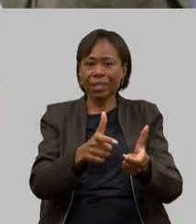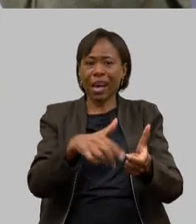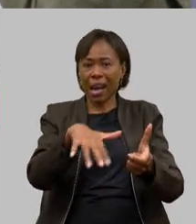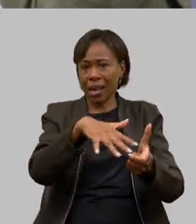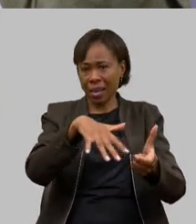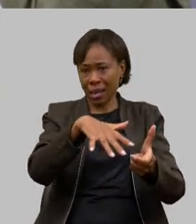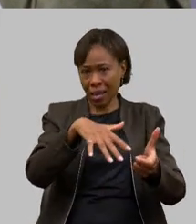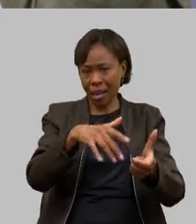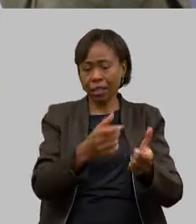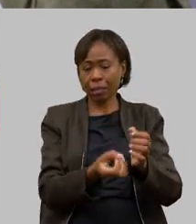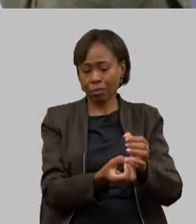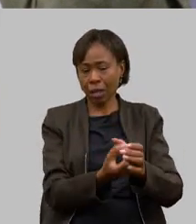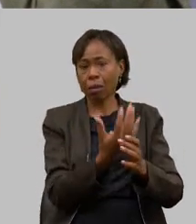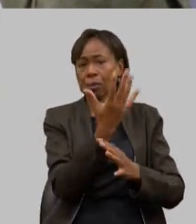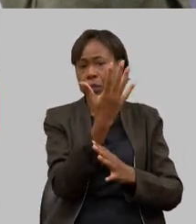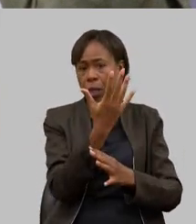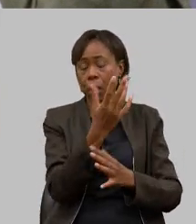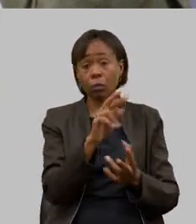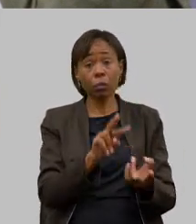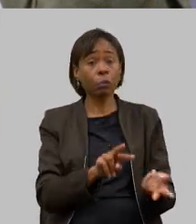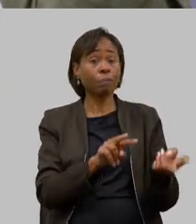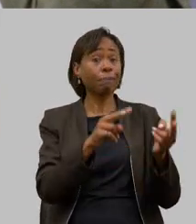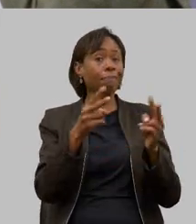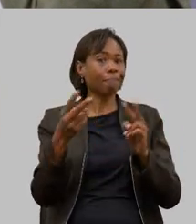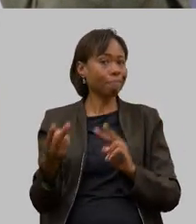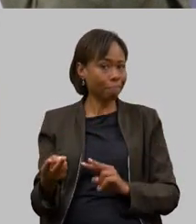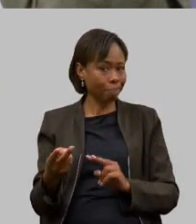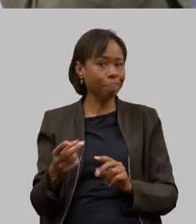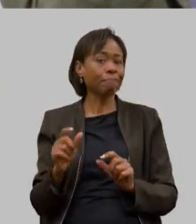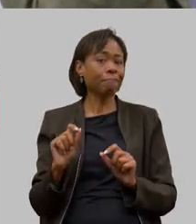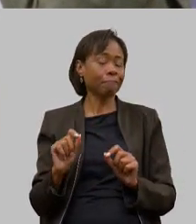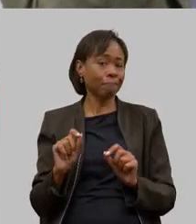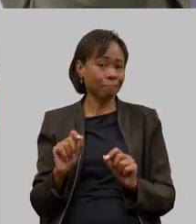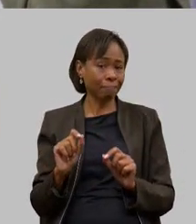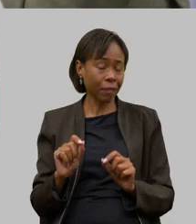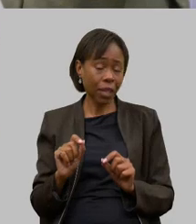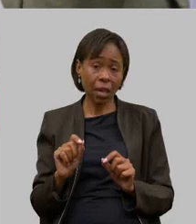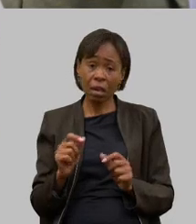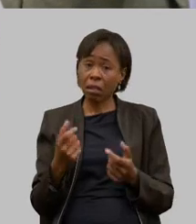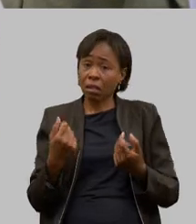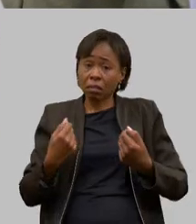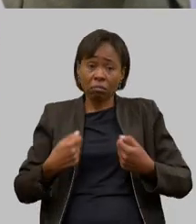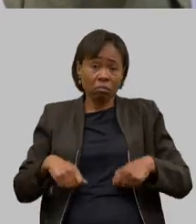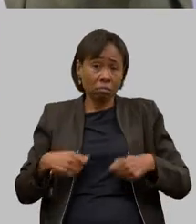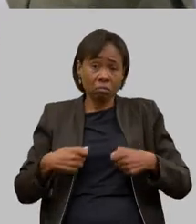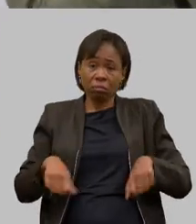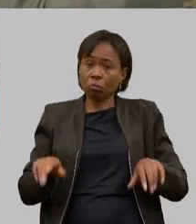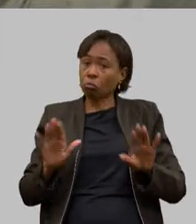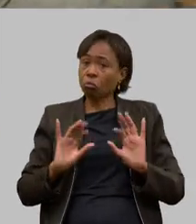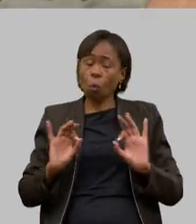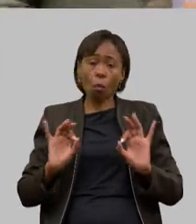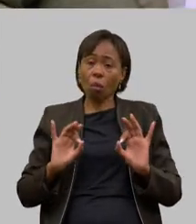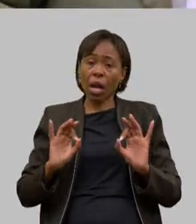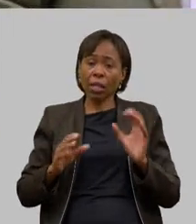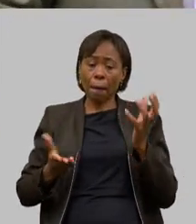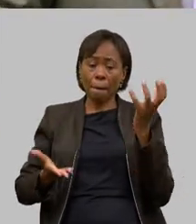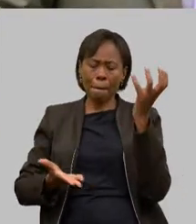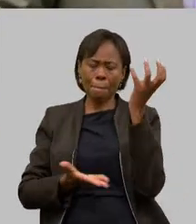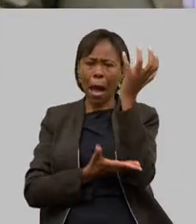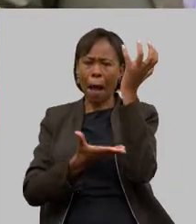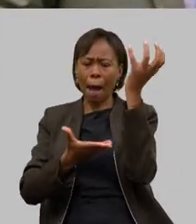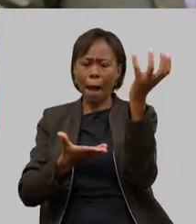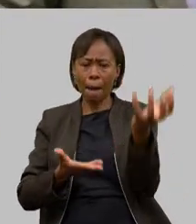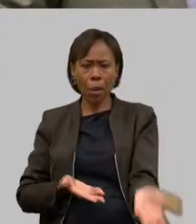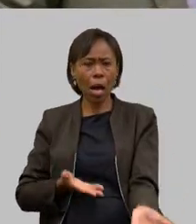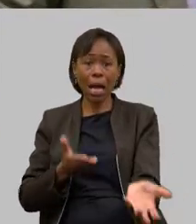muito pelo contrário nós vamos não vamos ter necessidade nenhuma de derrubar uma árvore para aumentar a